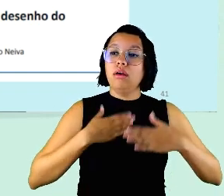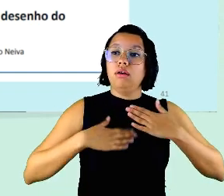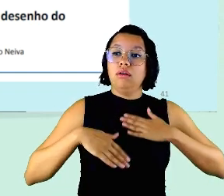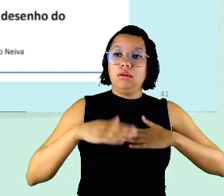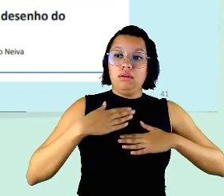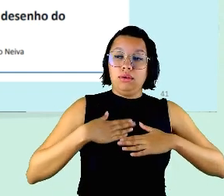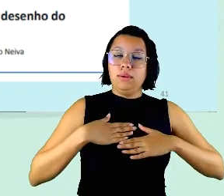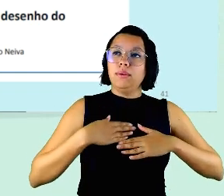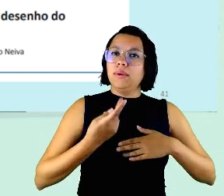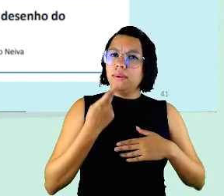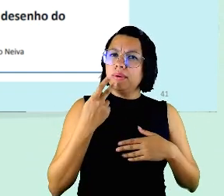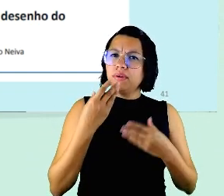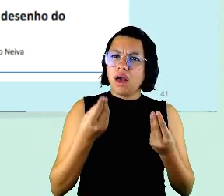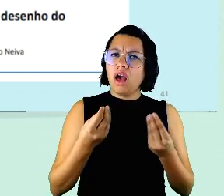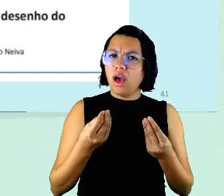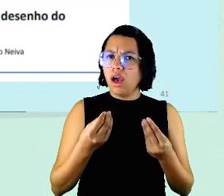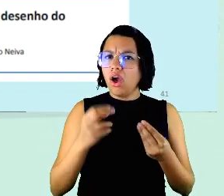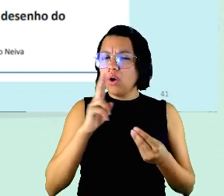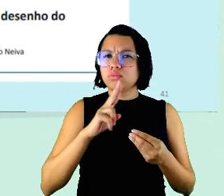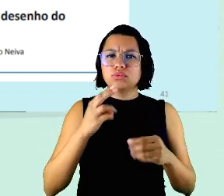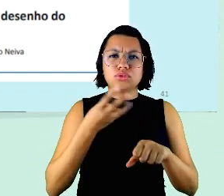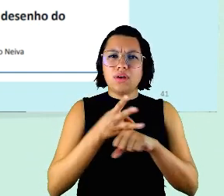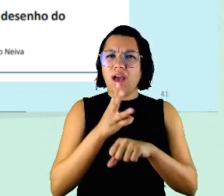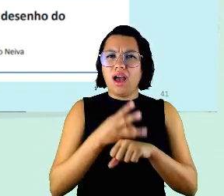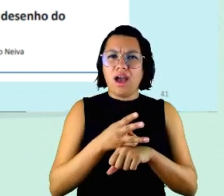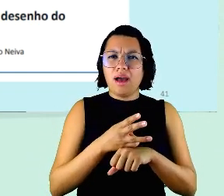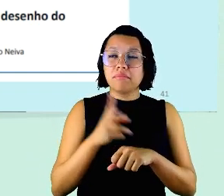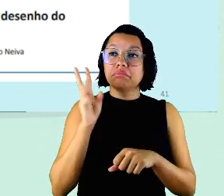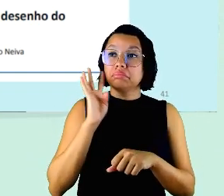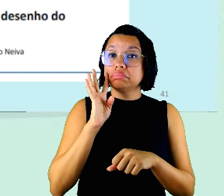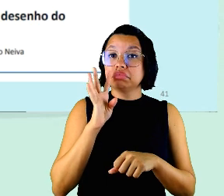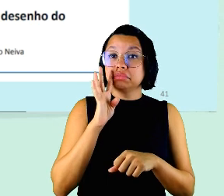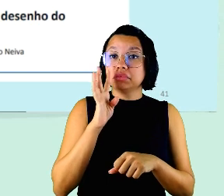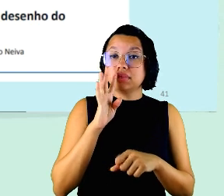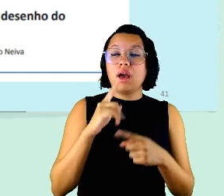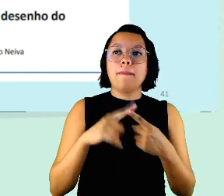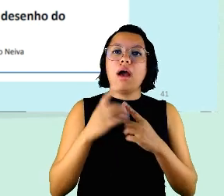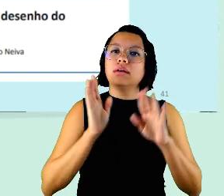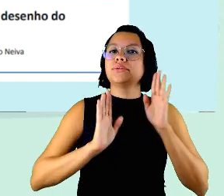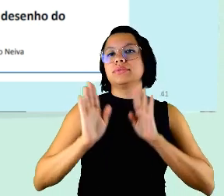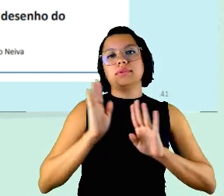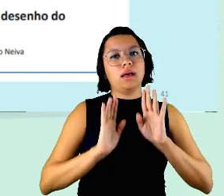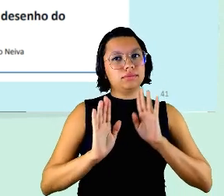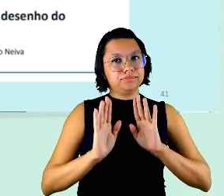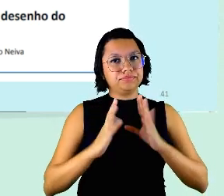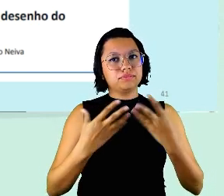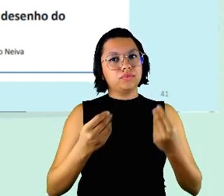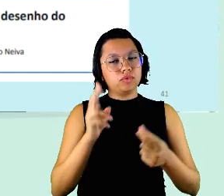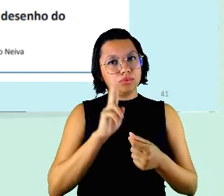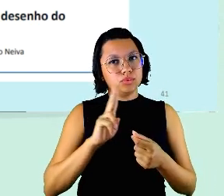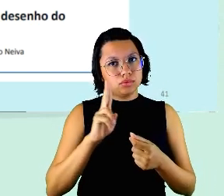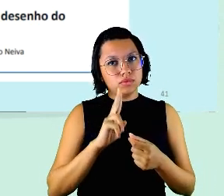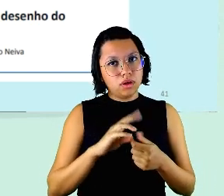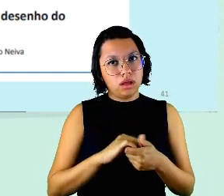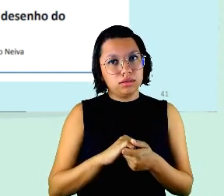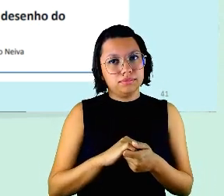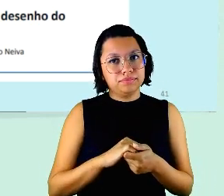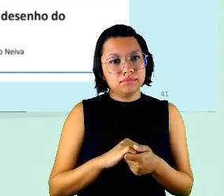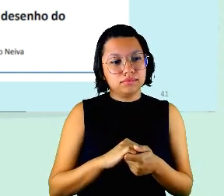eu critico muito uso de mensagem instantânea é super legal mas vamos tomar cuidado e vamos usá-la com muita